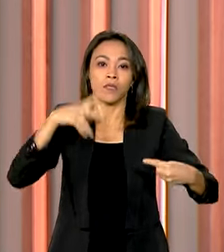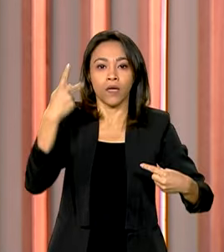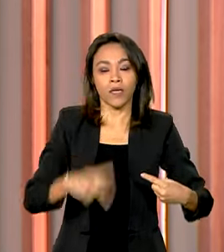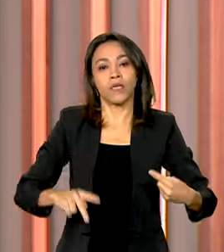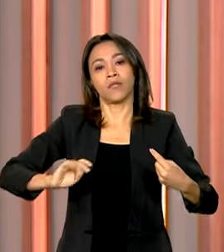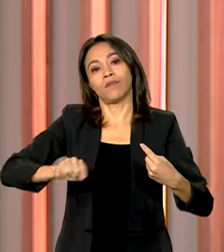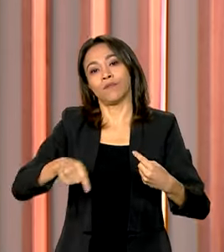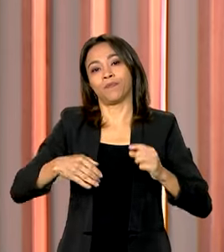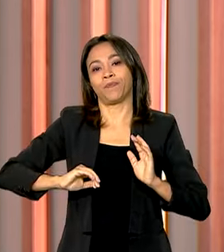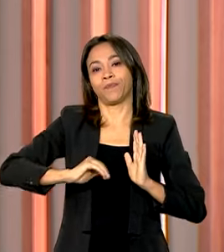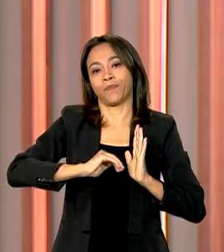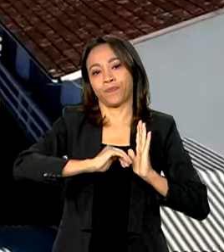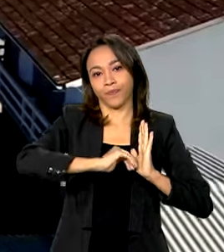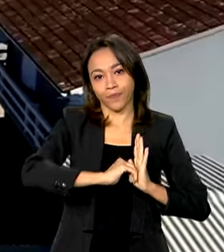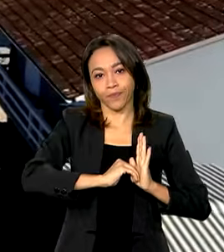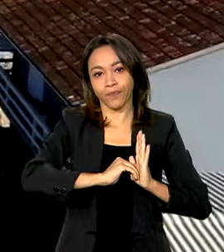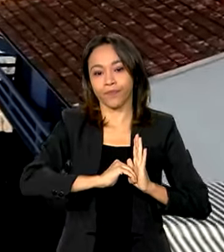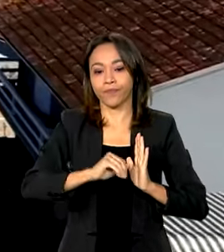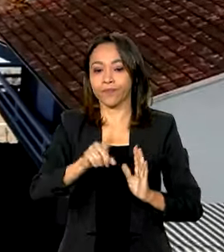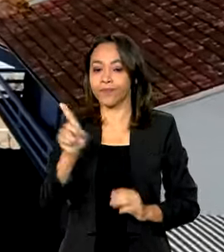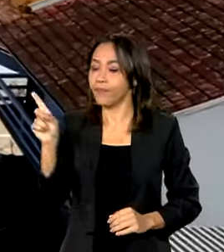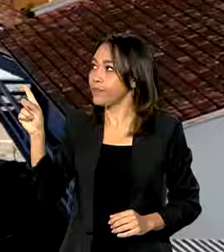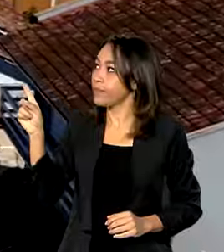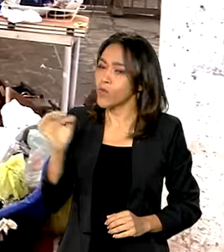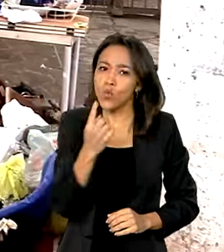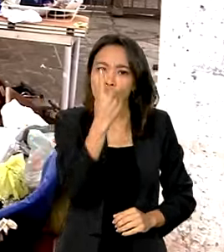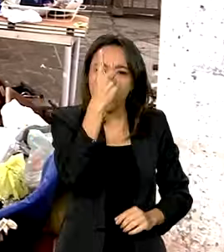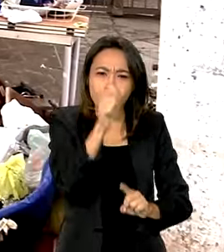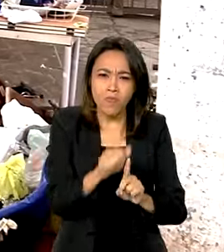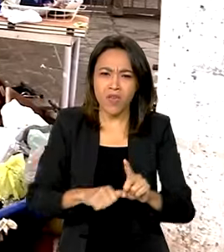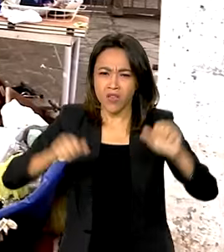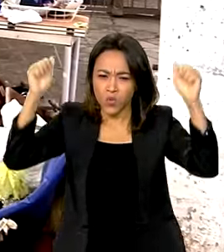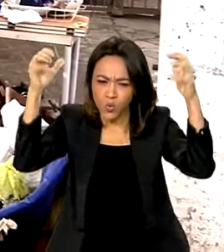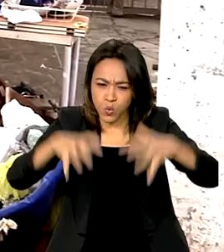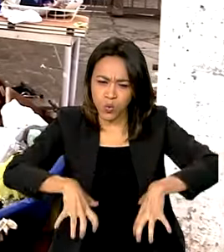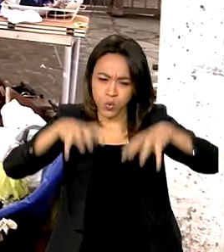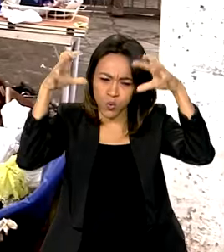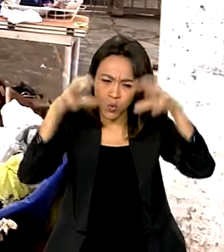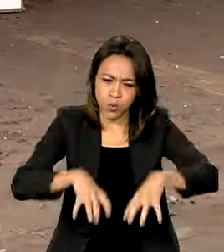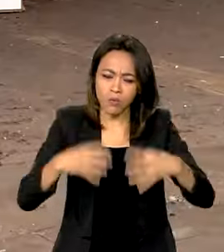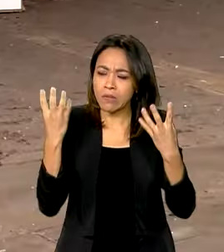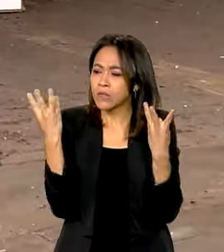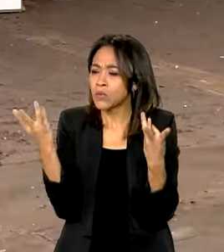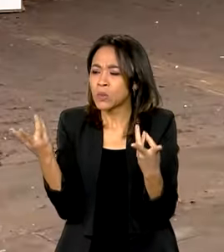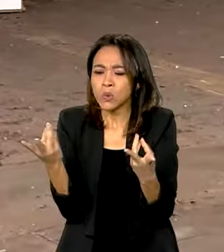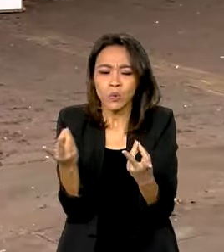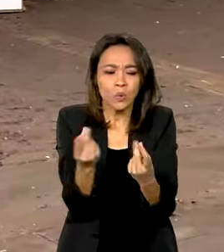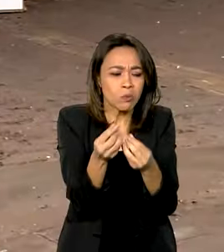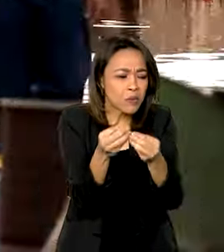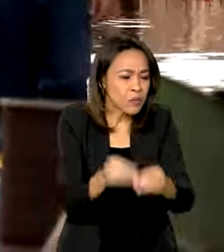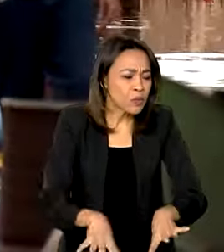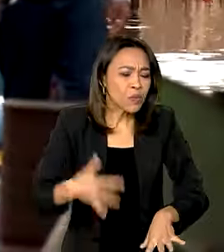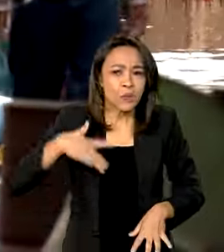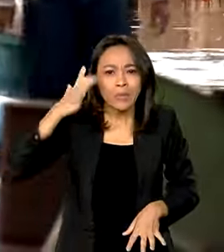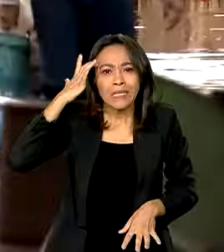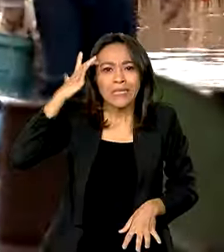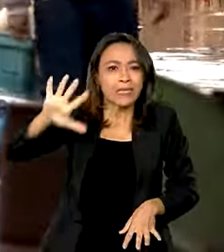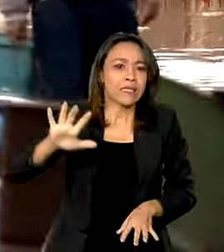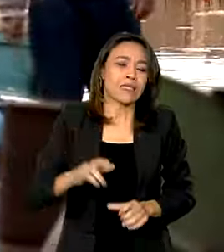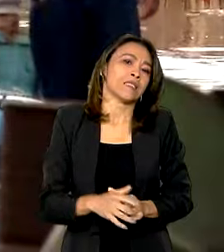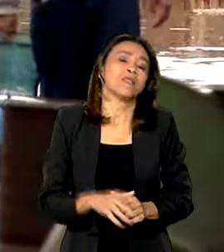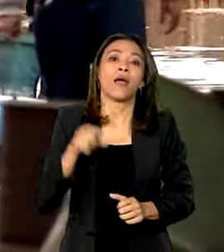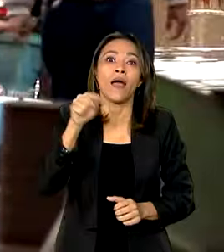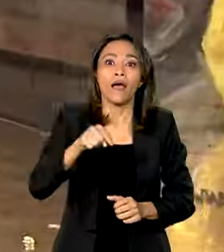climática no Estado. Um mês de chuvas e prejuízos incalculáveis no Rio Grande do Sul. A tragédia